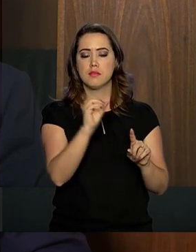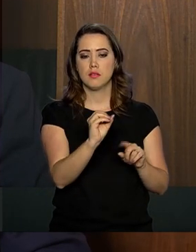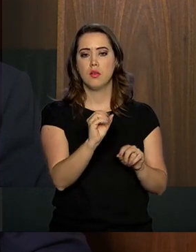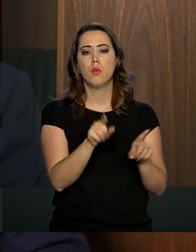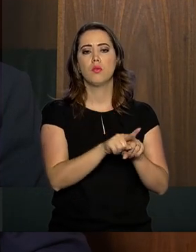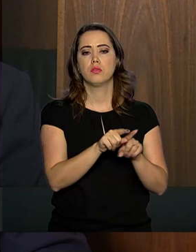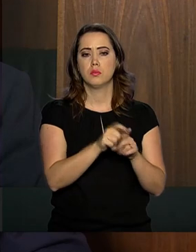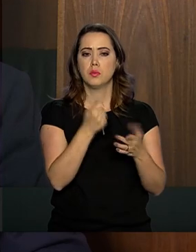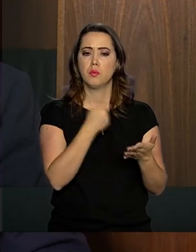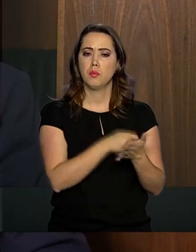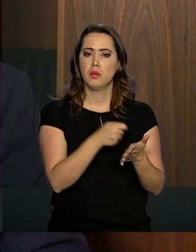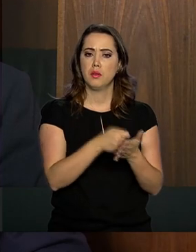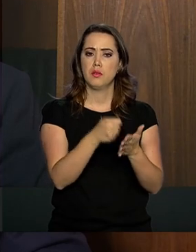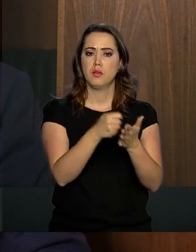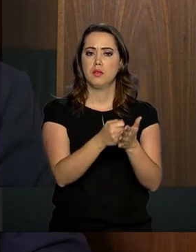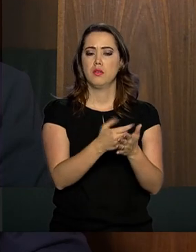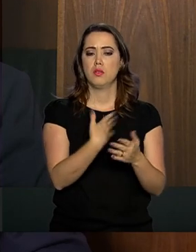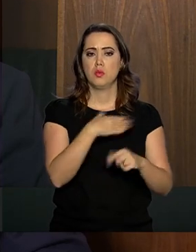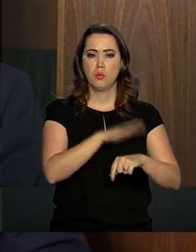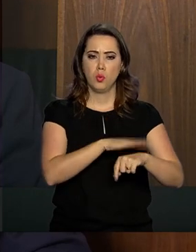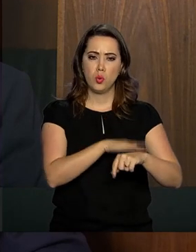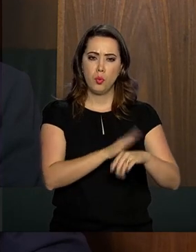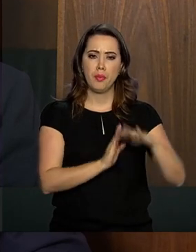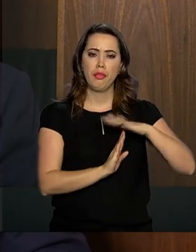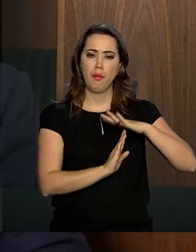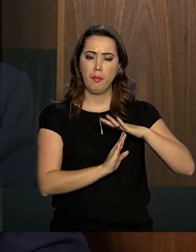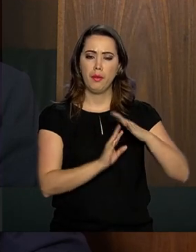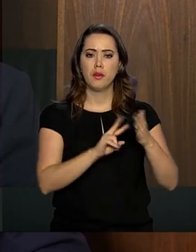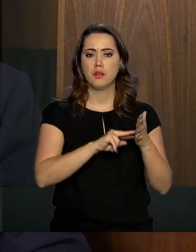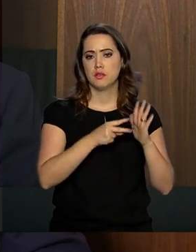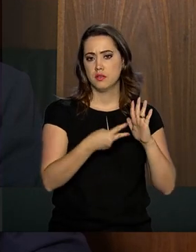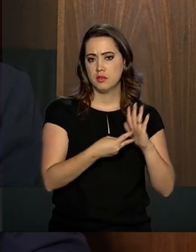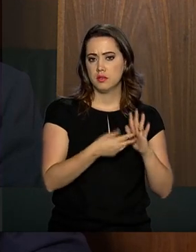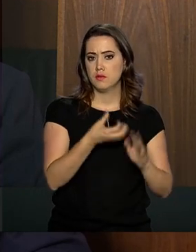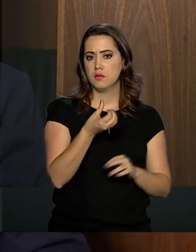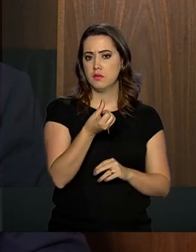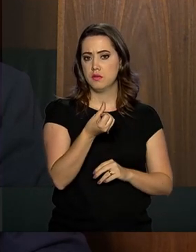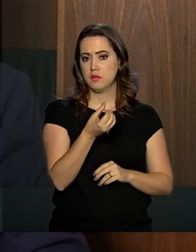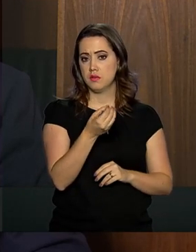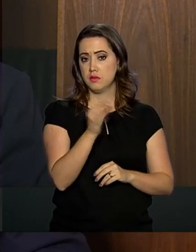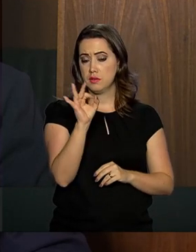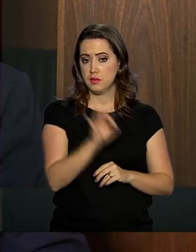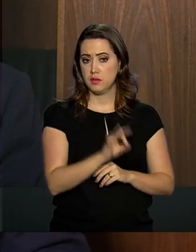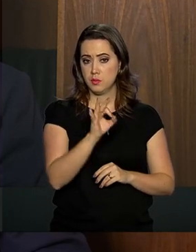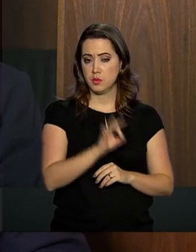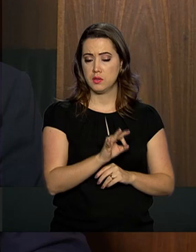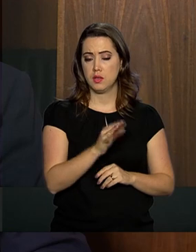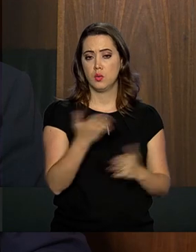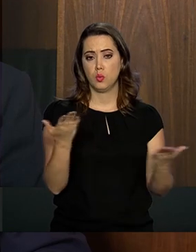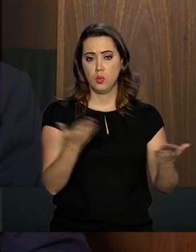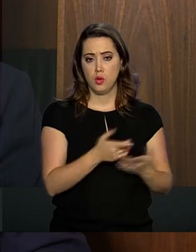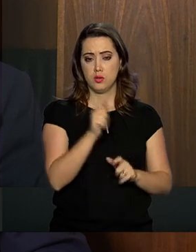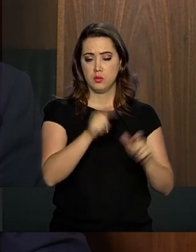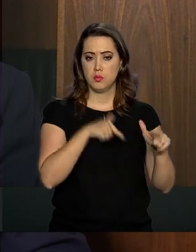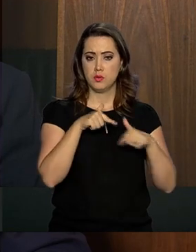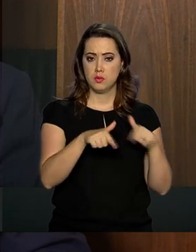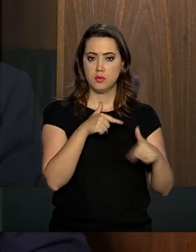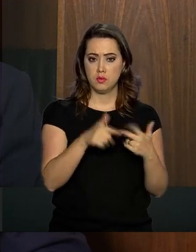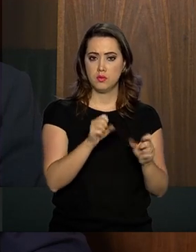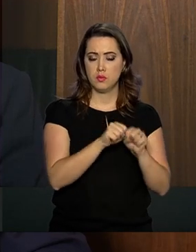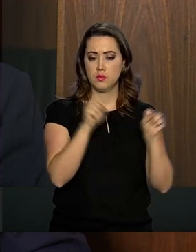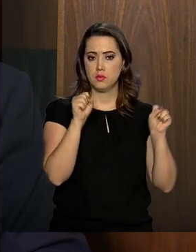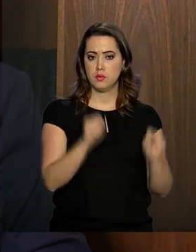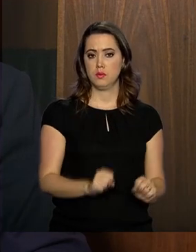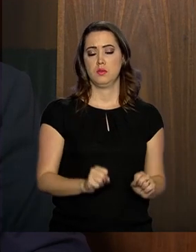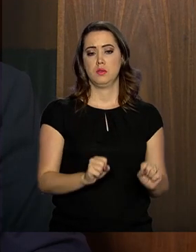compensação dos temporários, que representam quase 60% do seu contingente hoje, com o sistema